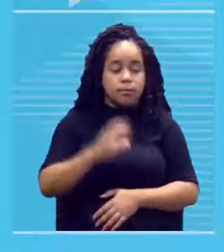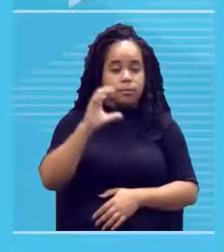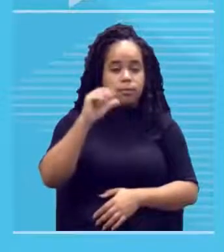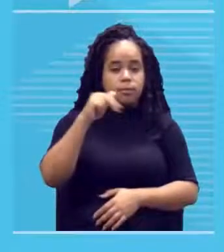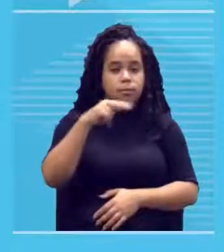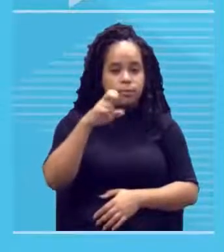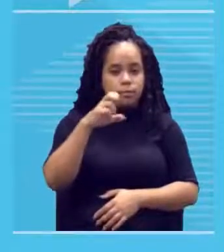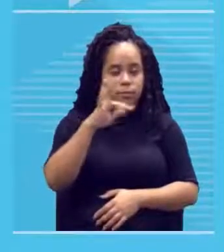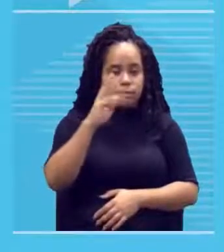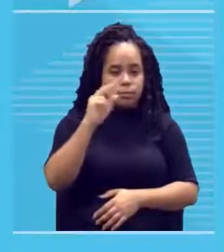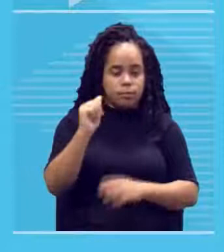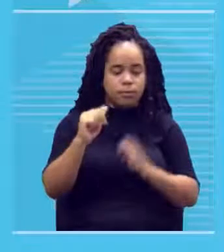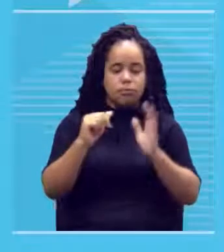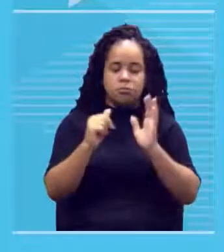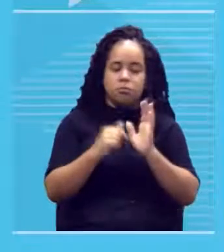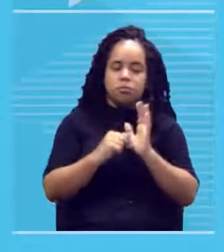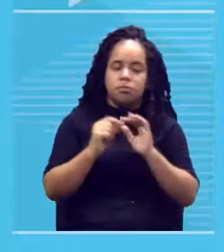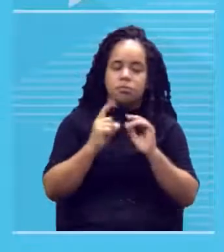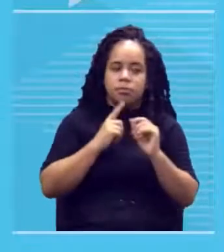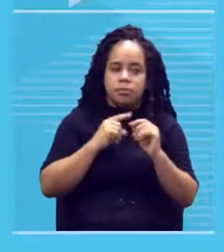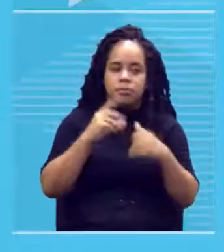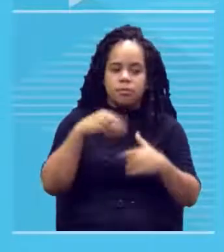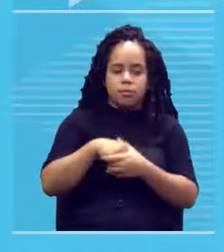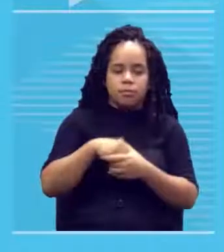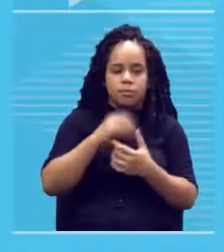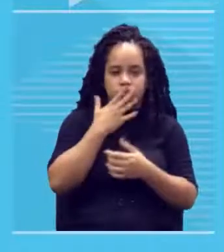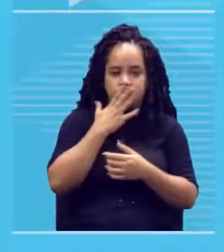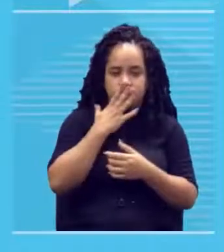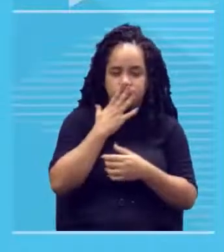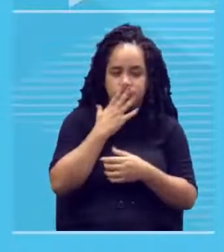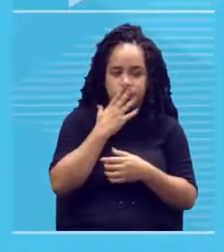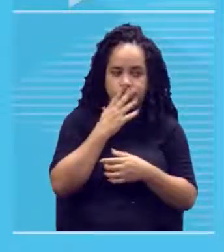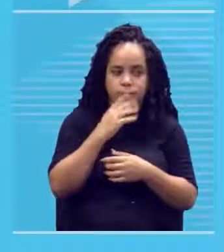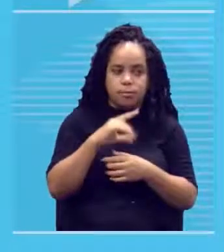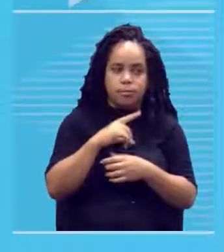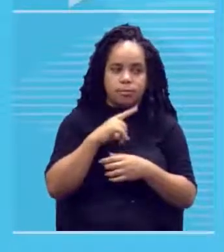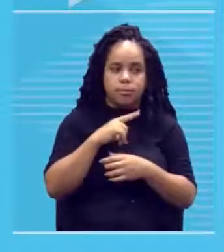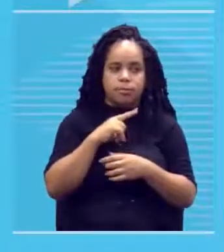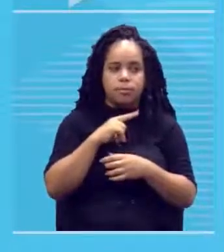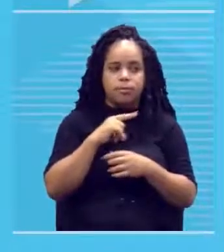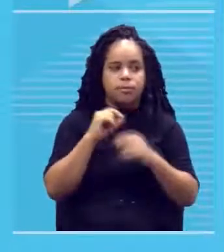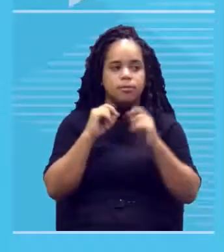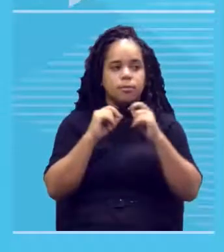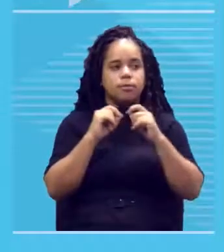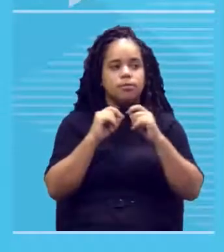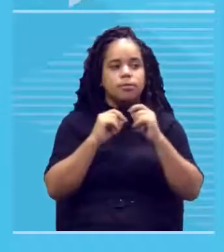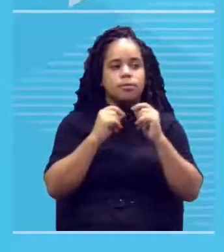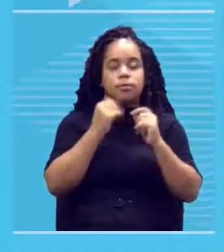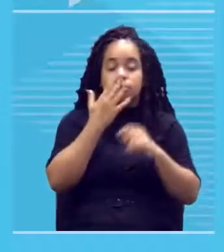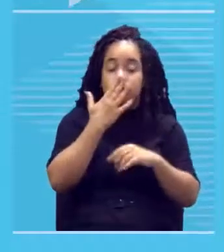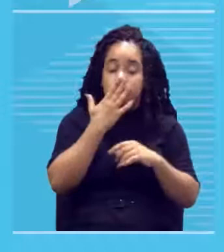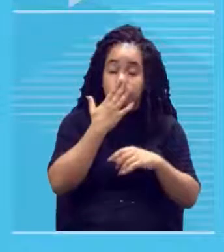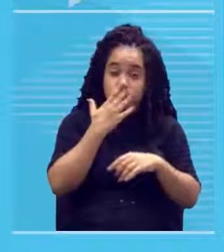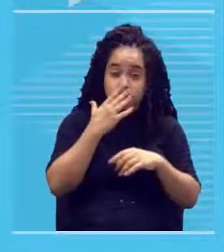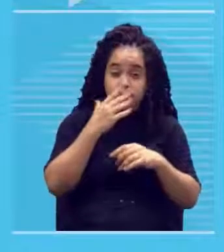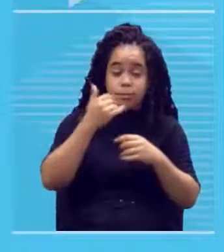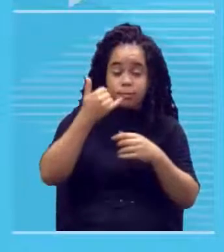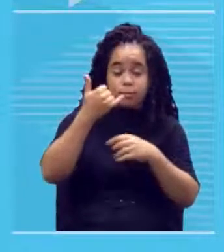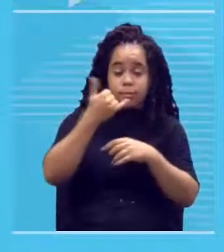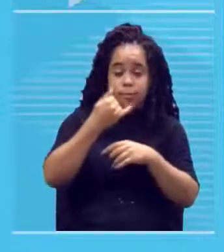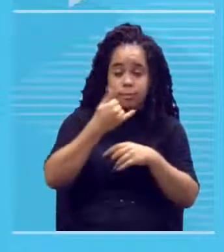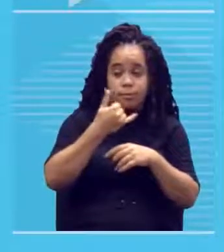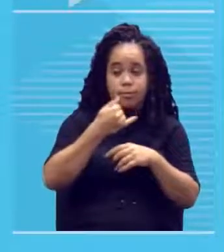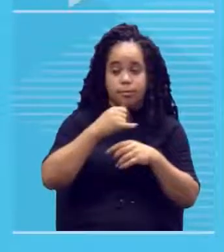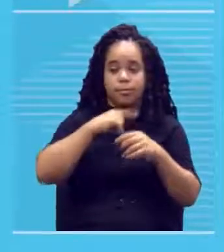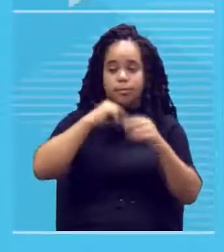quando a tinta que é líquida passa pela microesfera da ponta da caneta ela